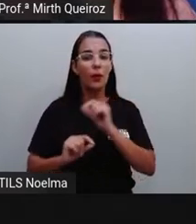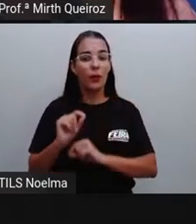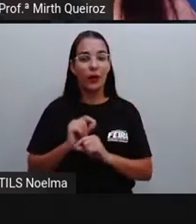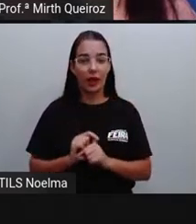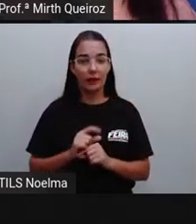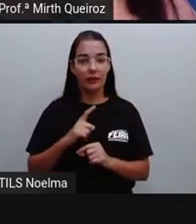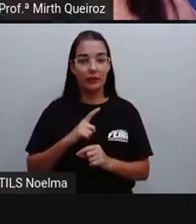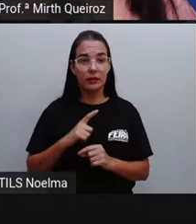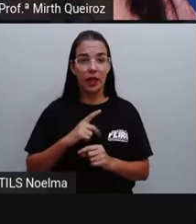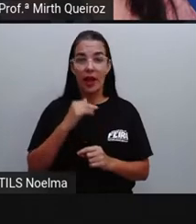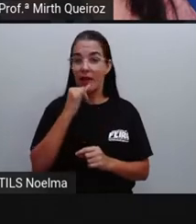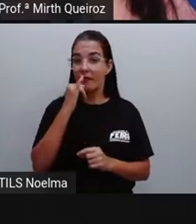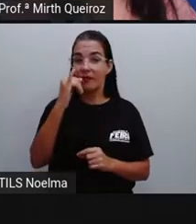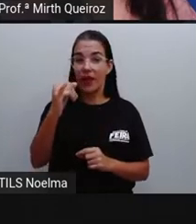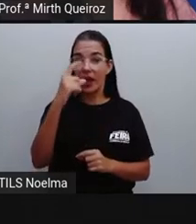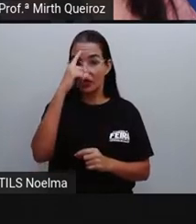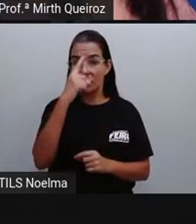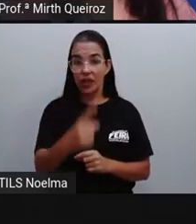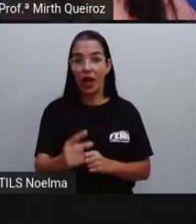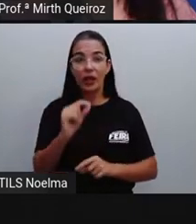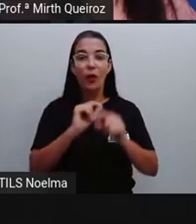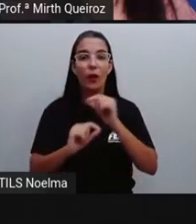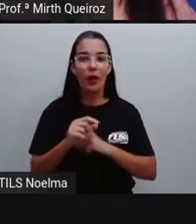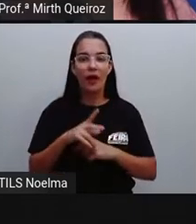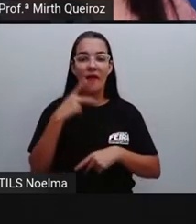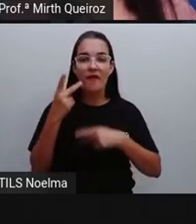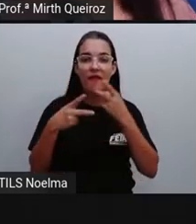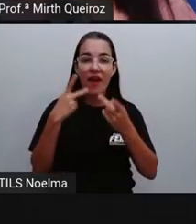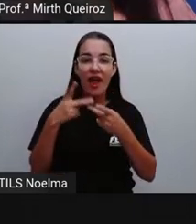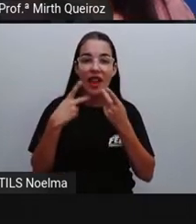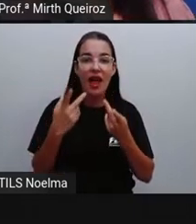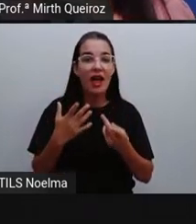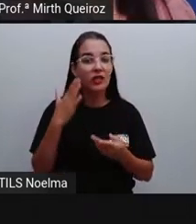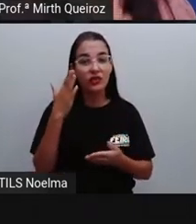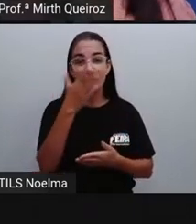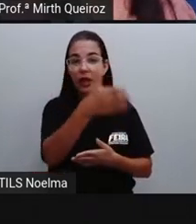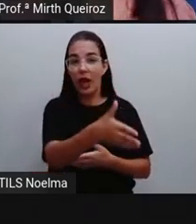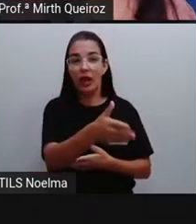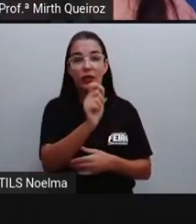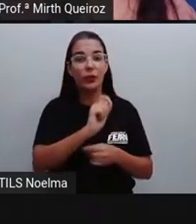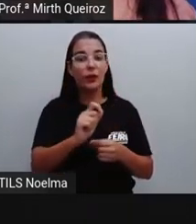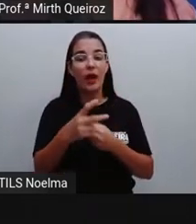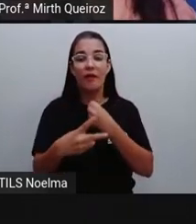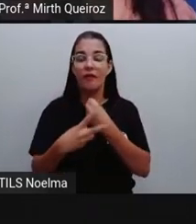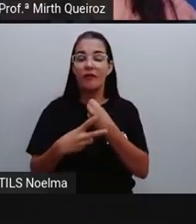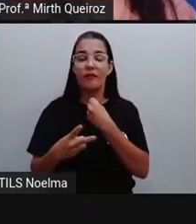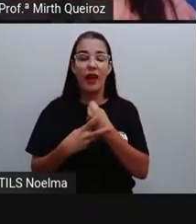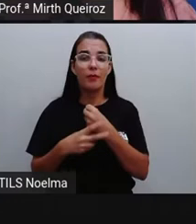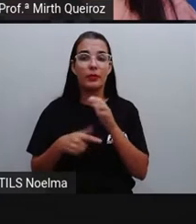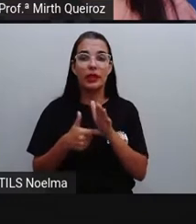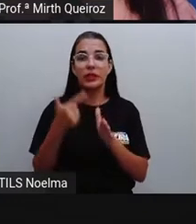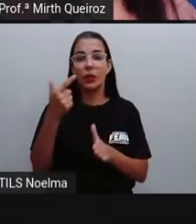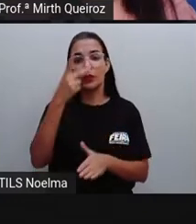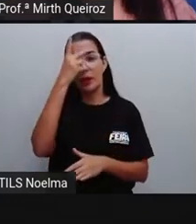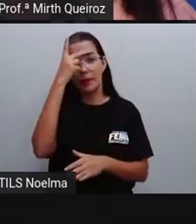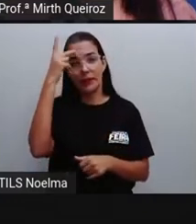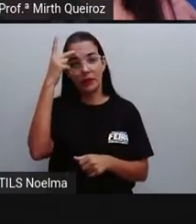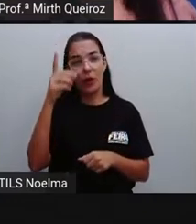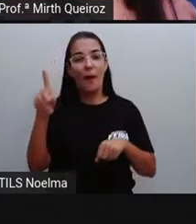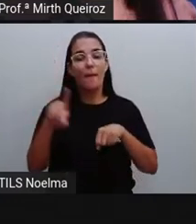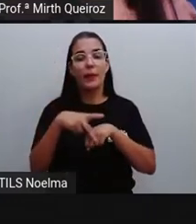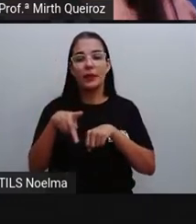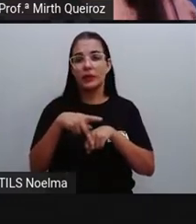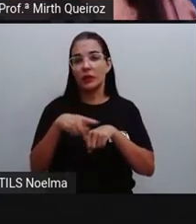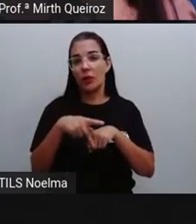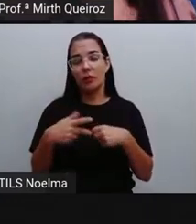Interlocução direta. Falar diretamente com o leitor da carta por meio de quê? De verbo na segunda pessoa do discurso. Quando a